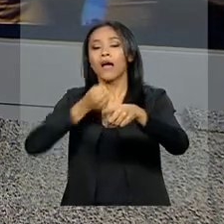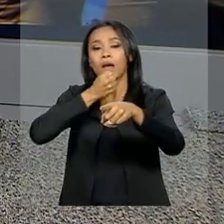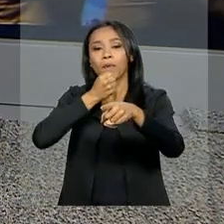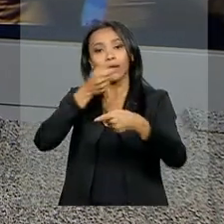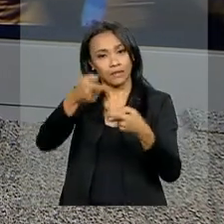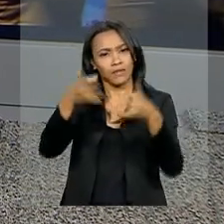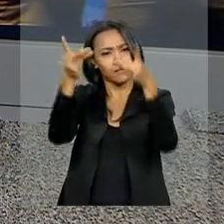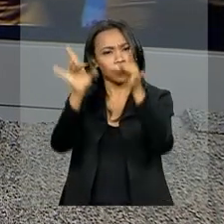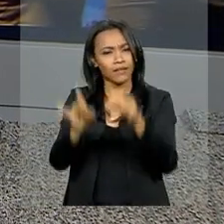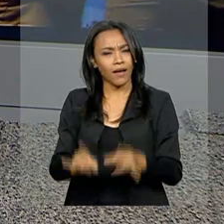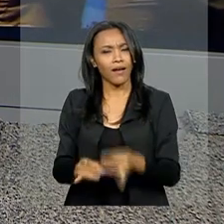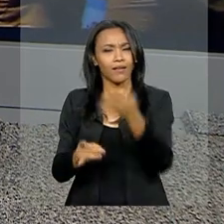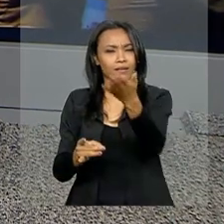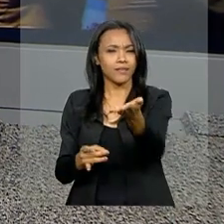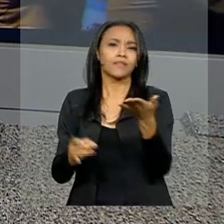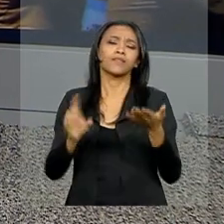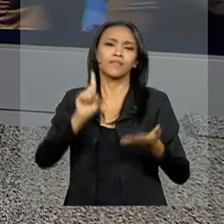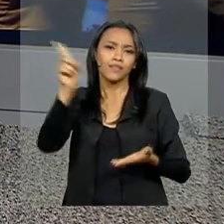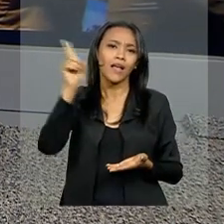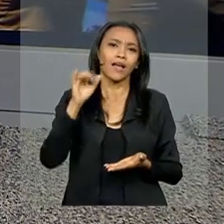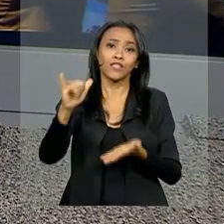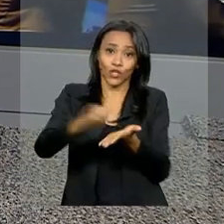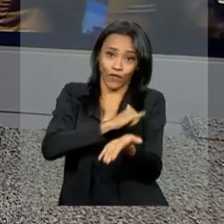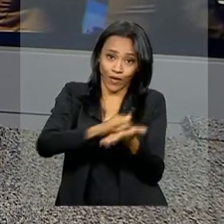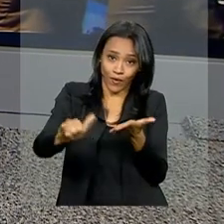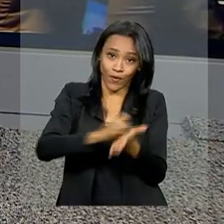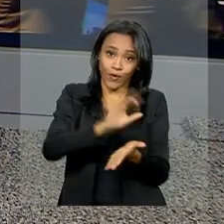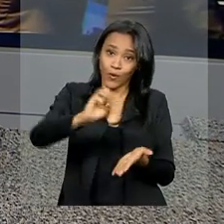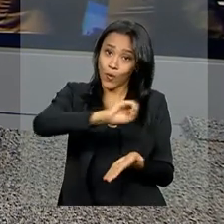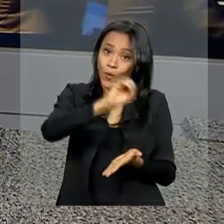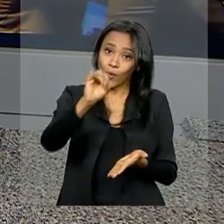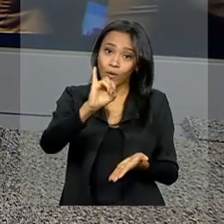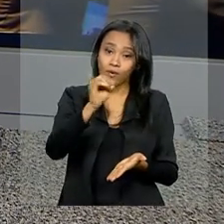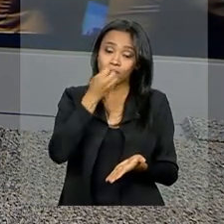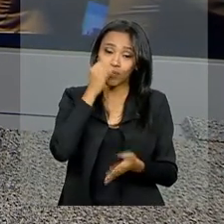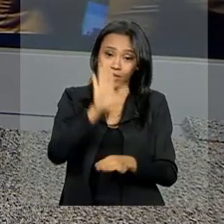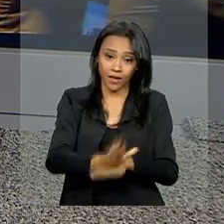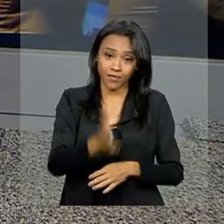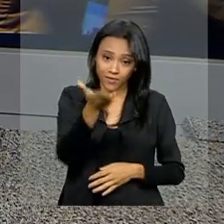traz os detalhes ao vivo para a gente, direto de Nova Iorque. Oi, Paula, boa tarde para você.